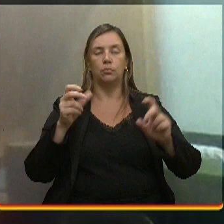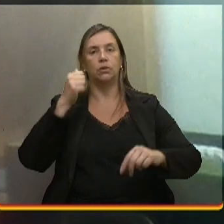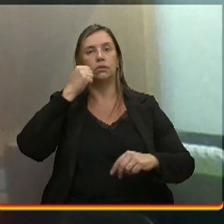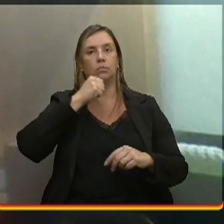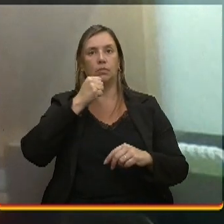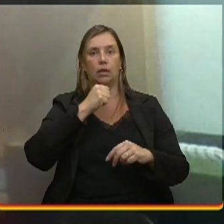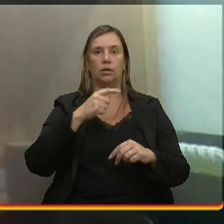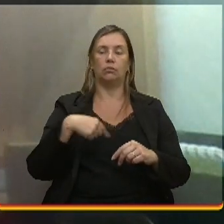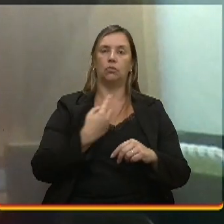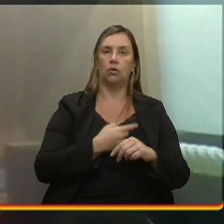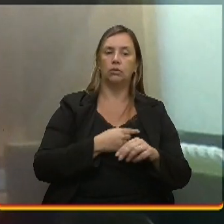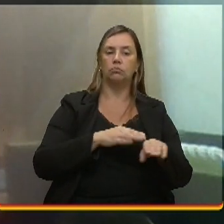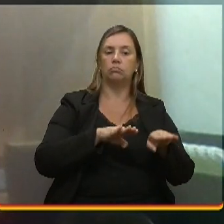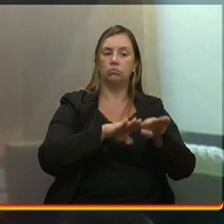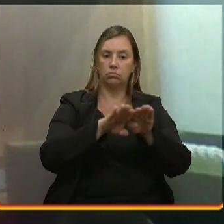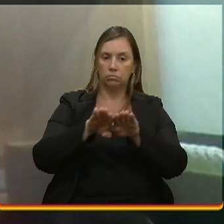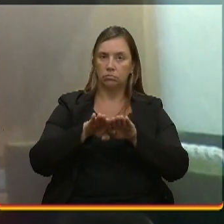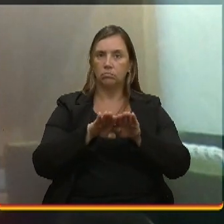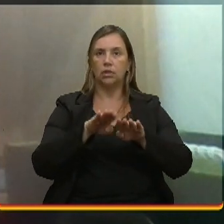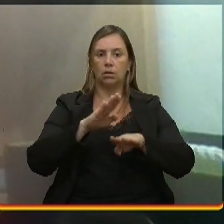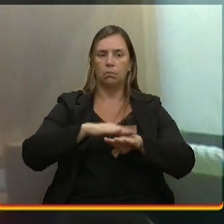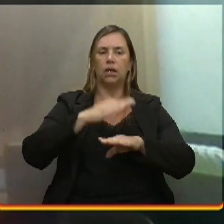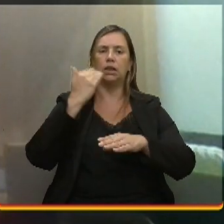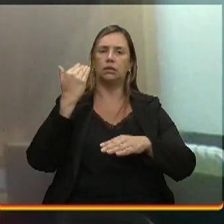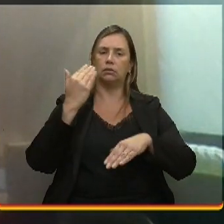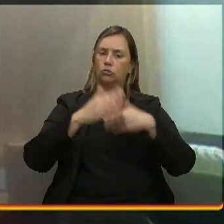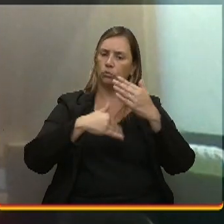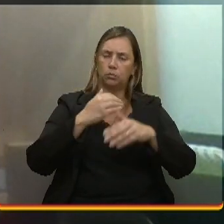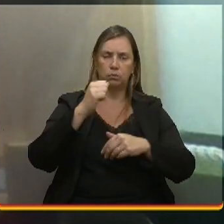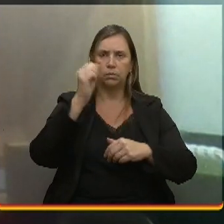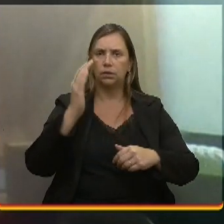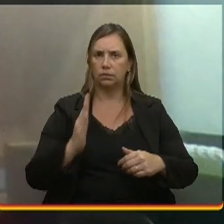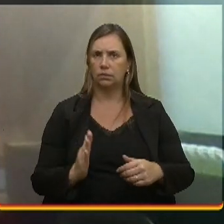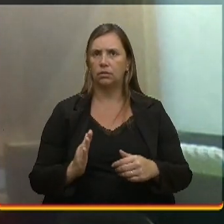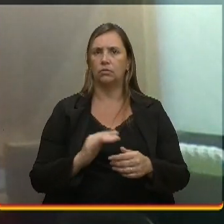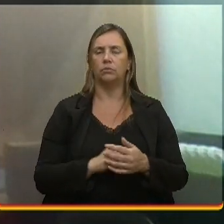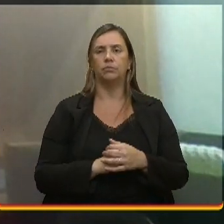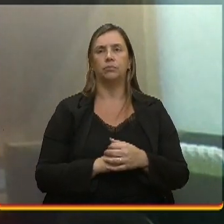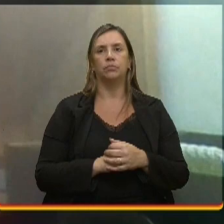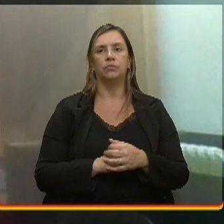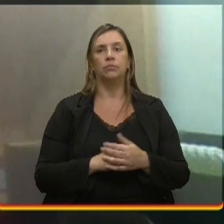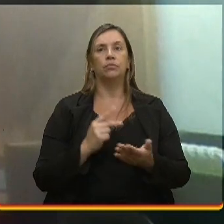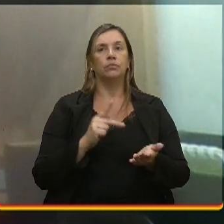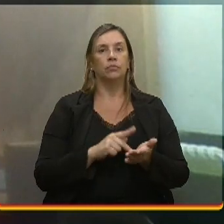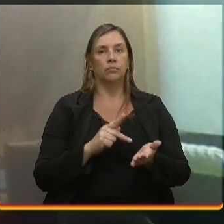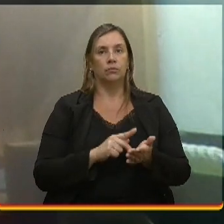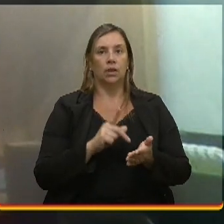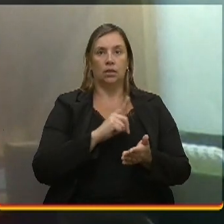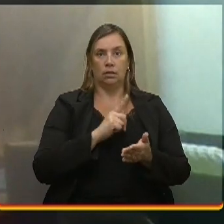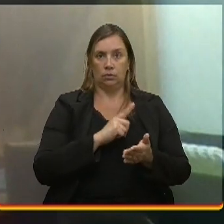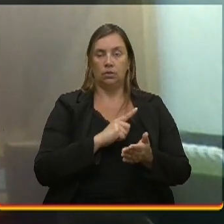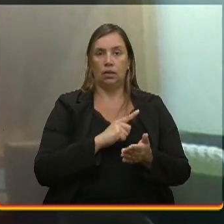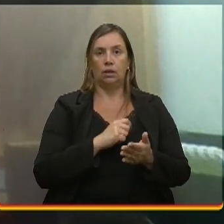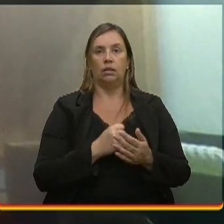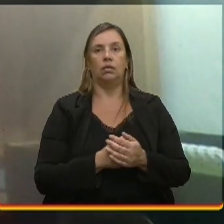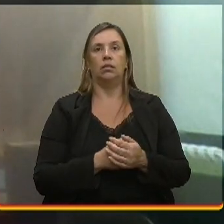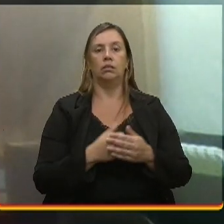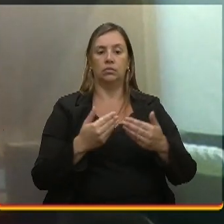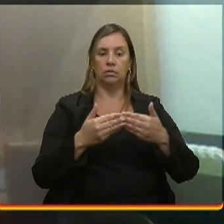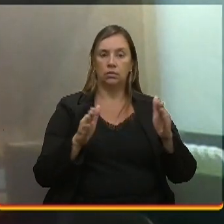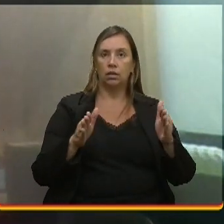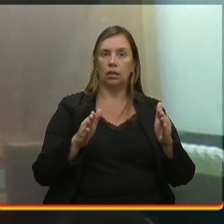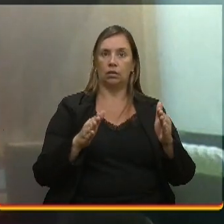está alinhando mais processo em todo o Brasil e a gente, na realidade, tem a chancela para poderem ser os nossos